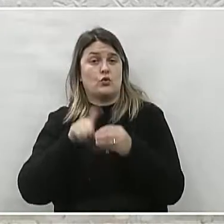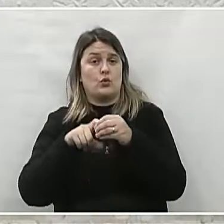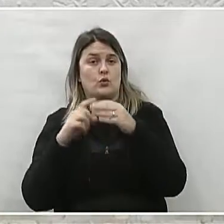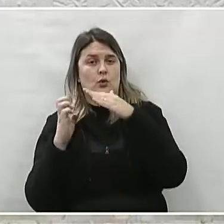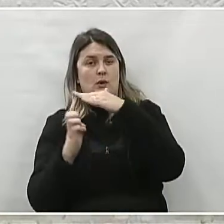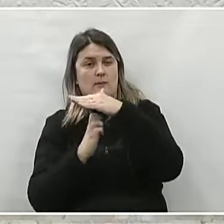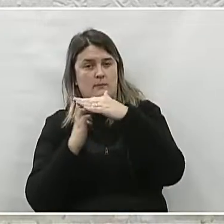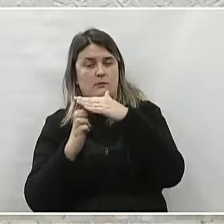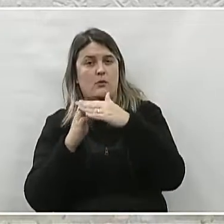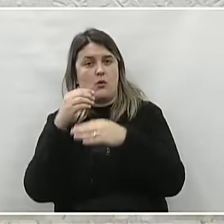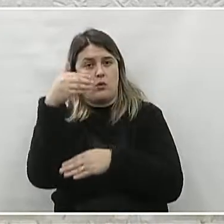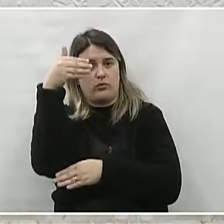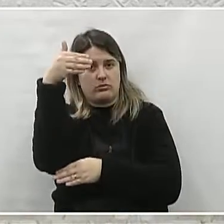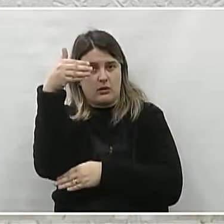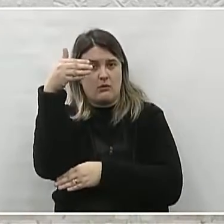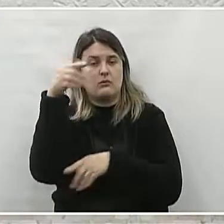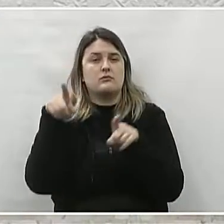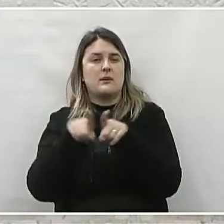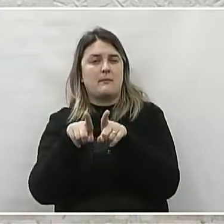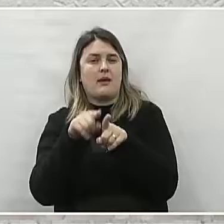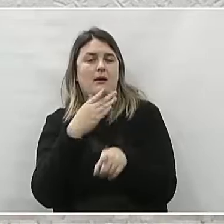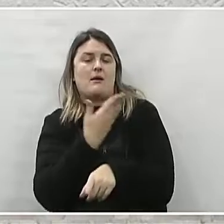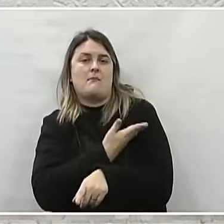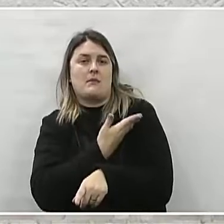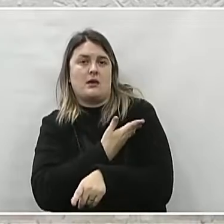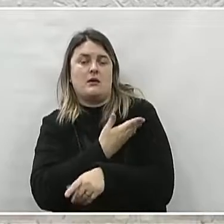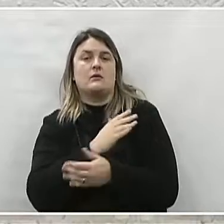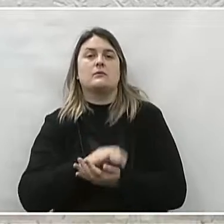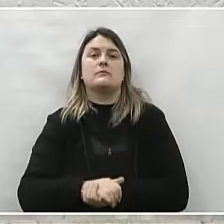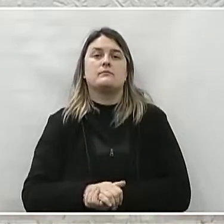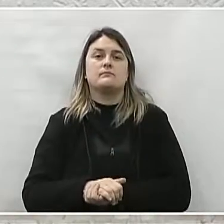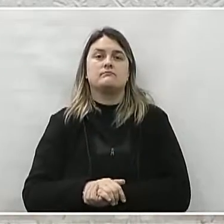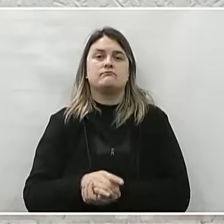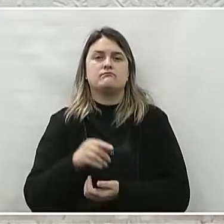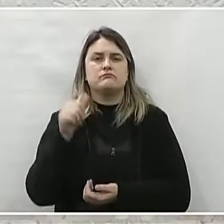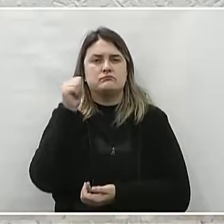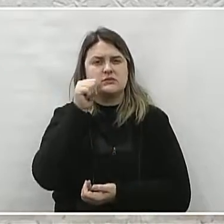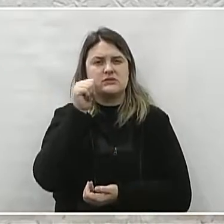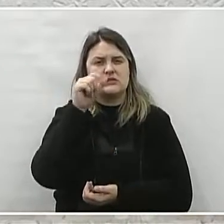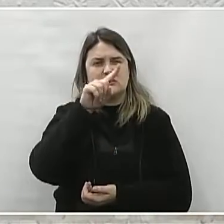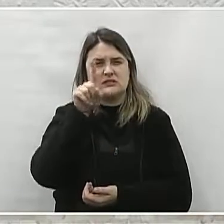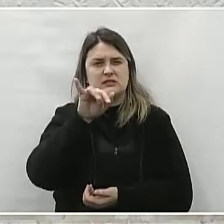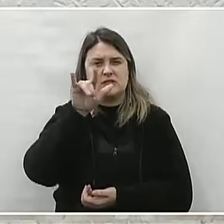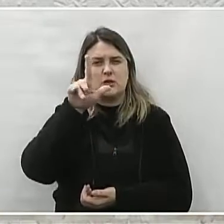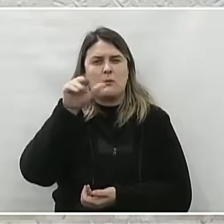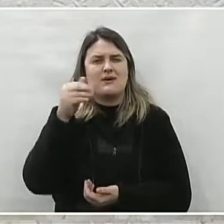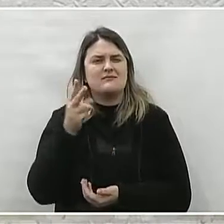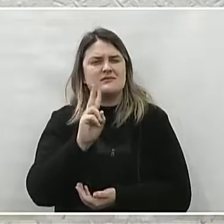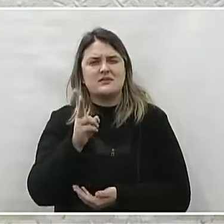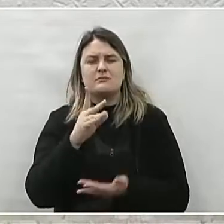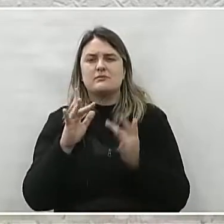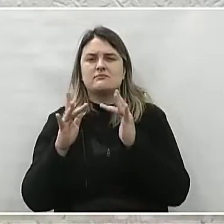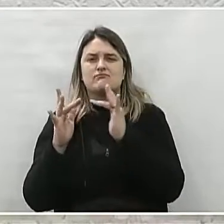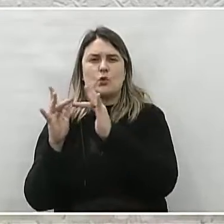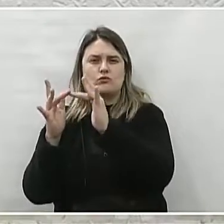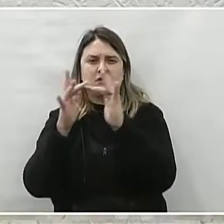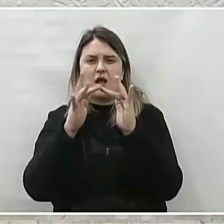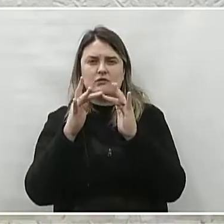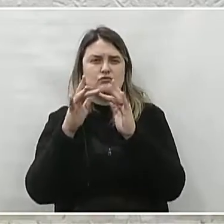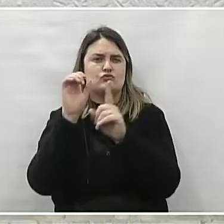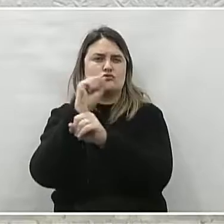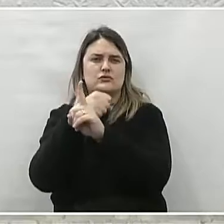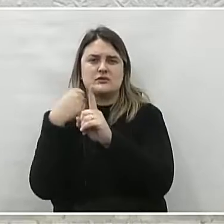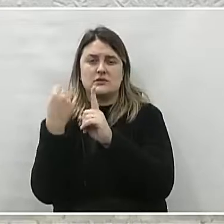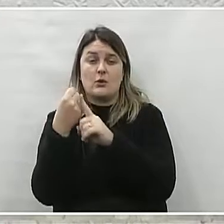uma legião de amigas. Seu desenvolvimento na vida social, principalmente no Lions Club,